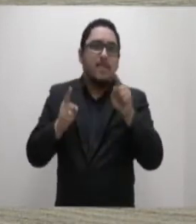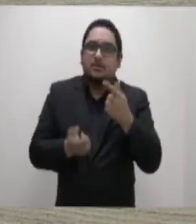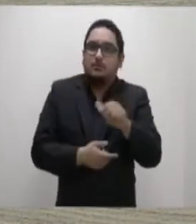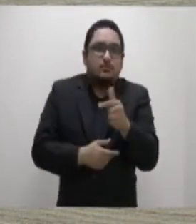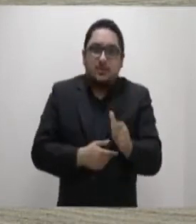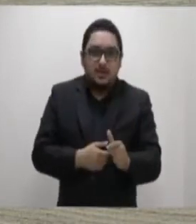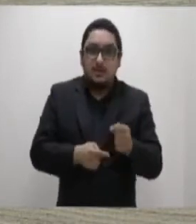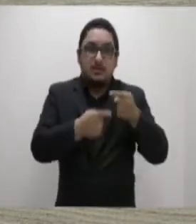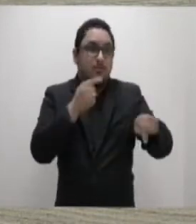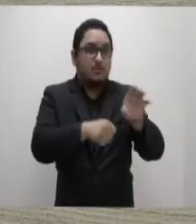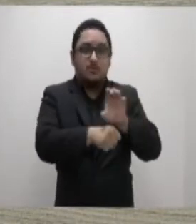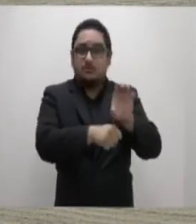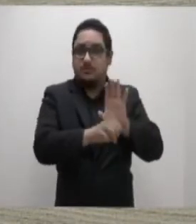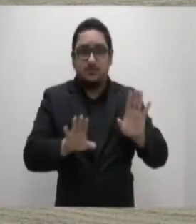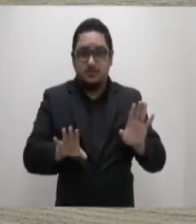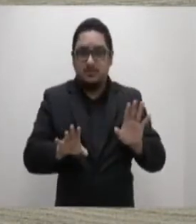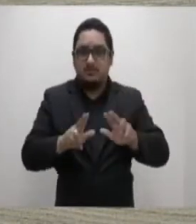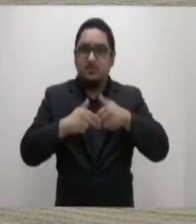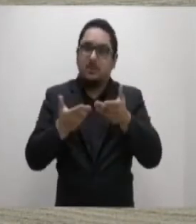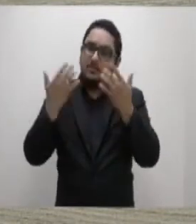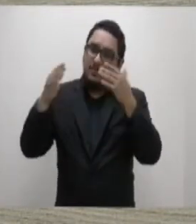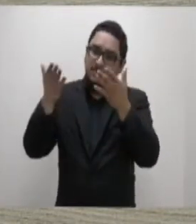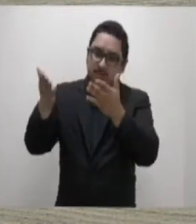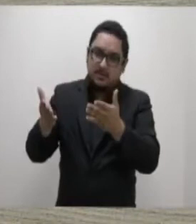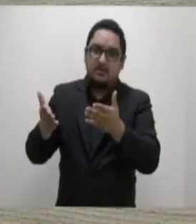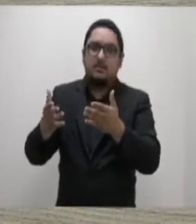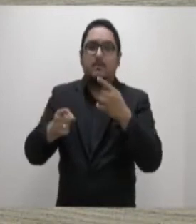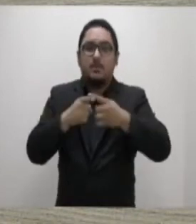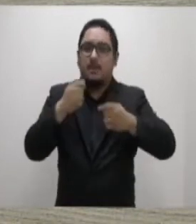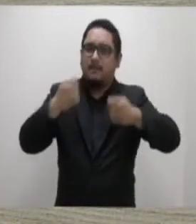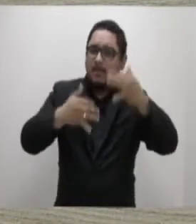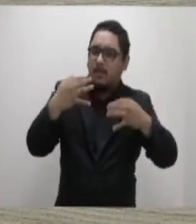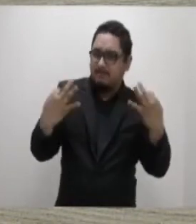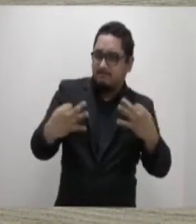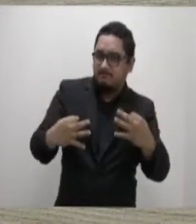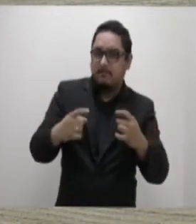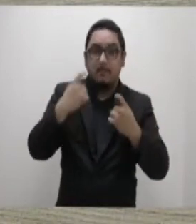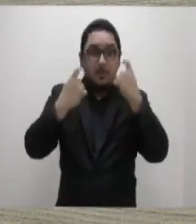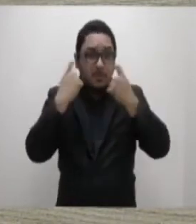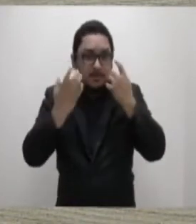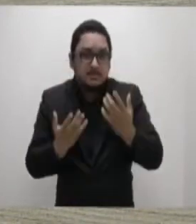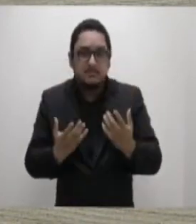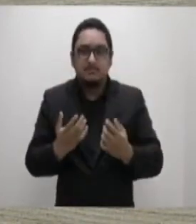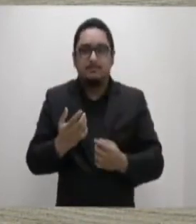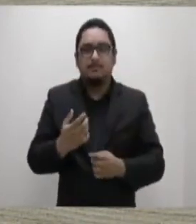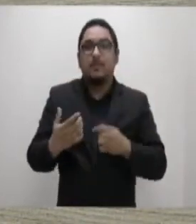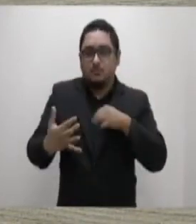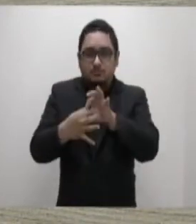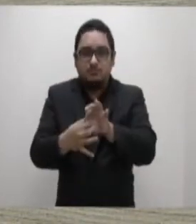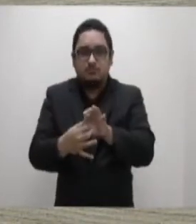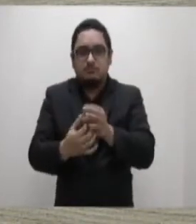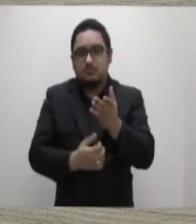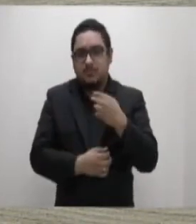ferindo até a constituição. Então, quero aqui parabenizar a vossa excelência pelo discurso, pela preocupação, e eu me somo com vossa